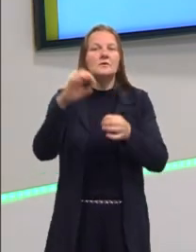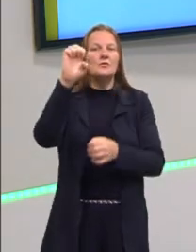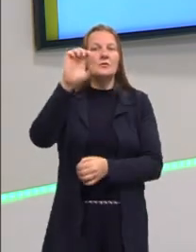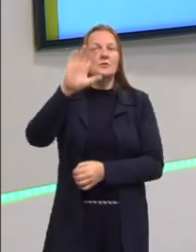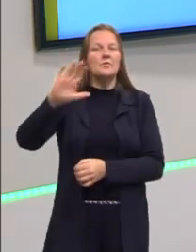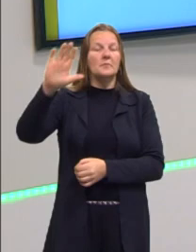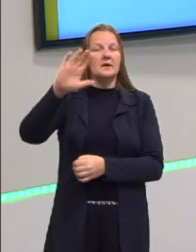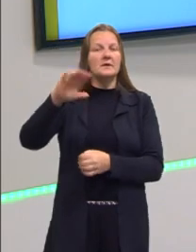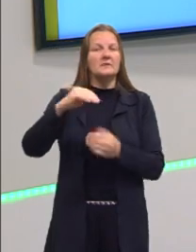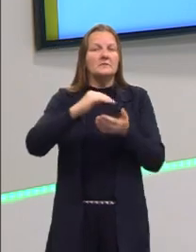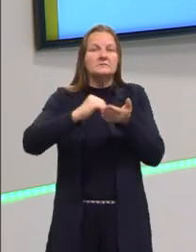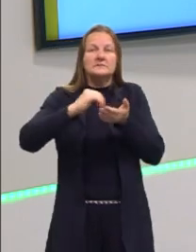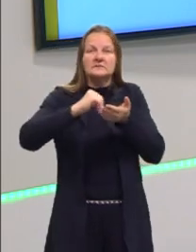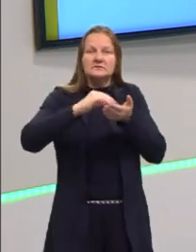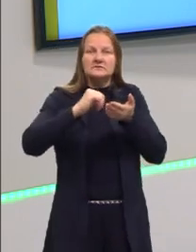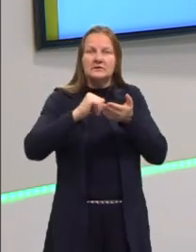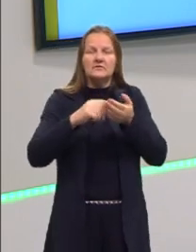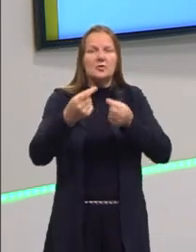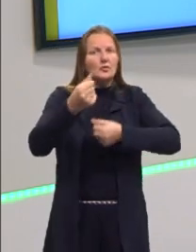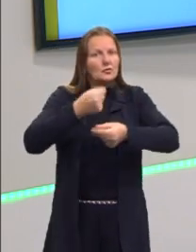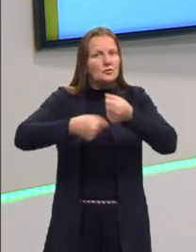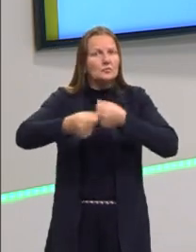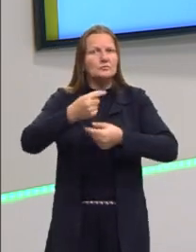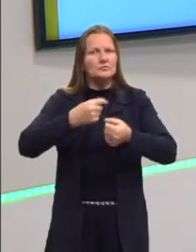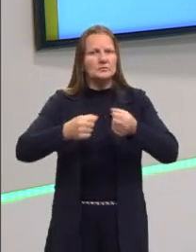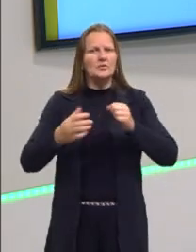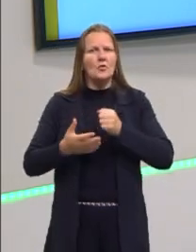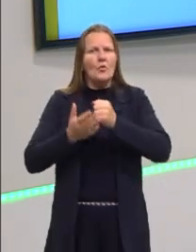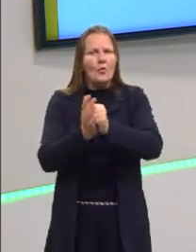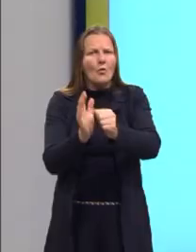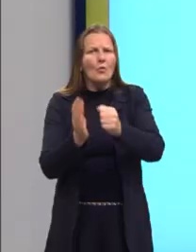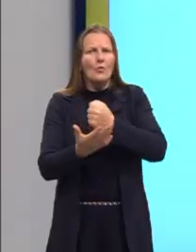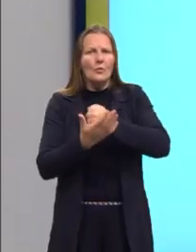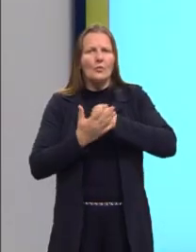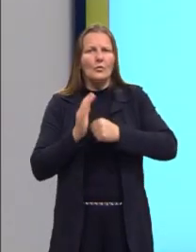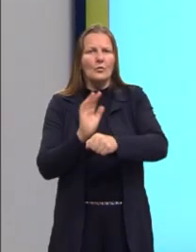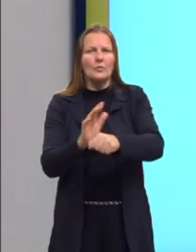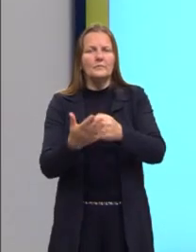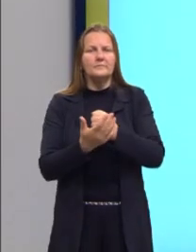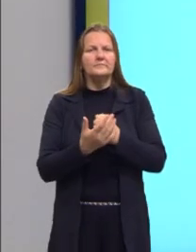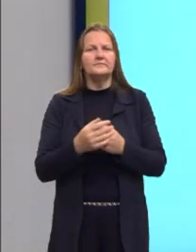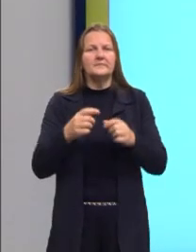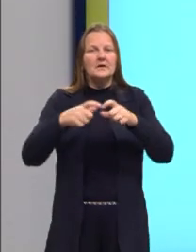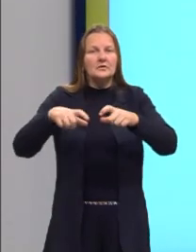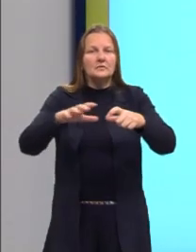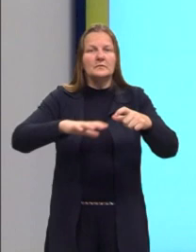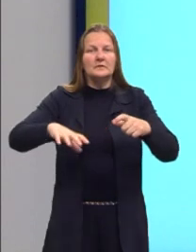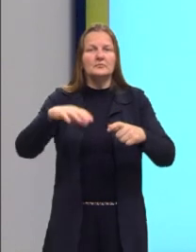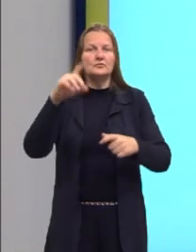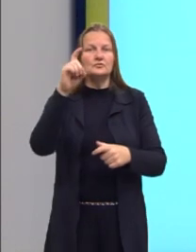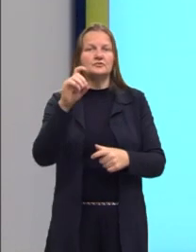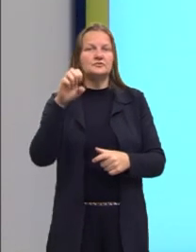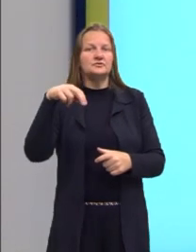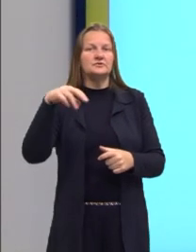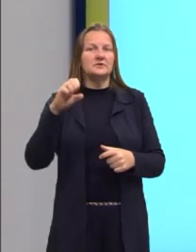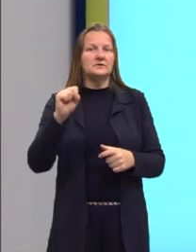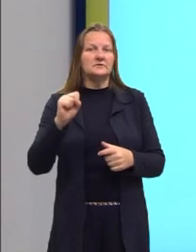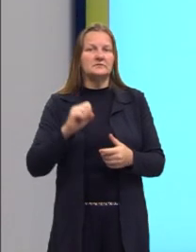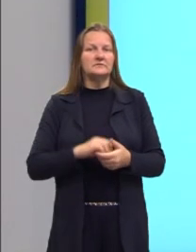soberania, né? E os assuntos econômicos e de imigração. Lembra? Espaço change é fundamental aí para a gente ter